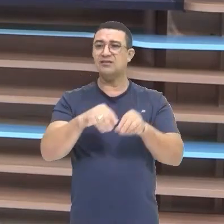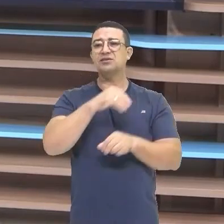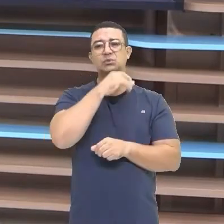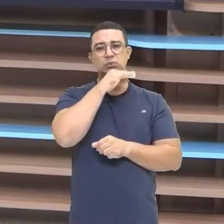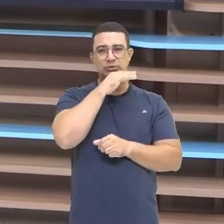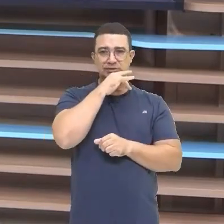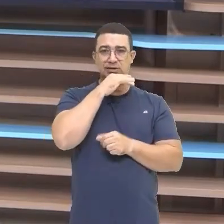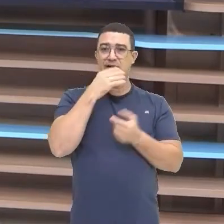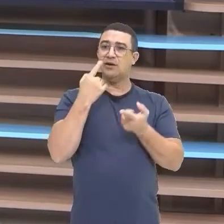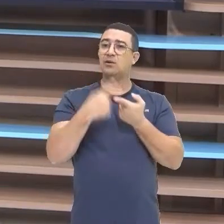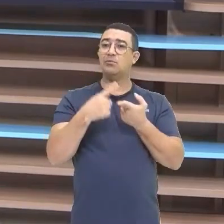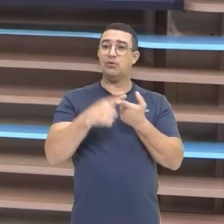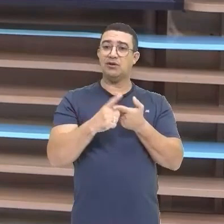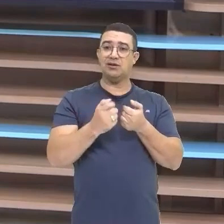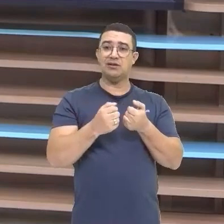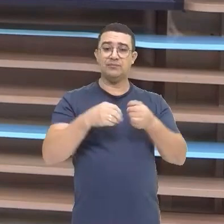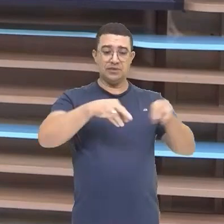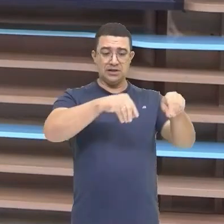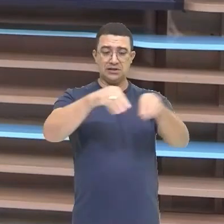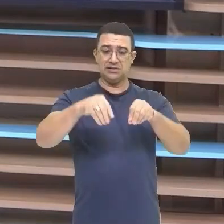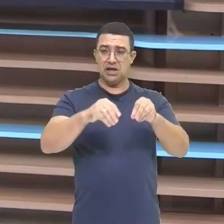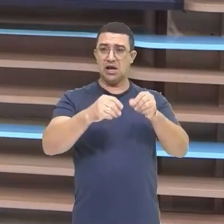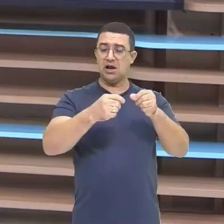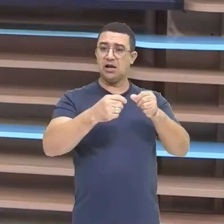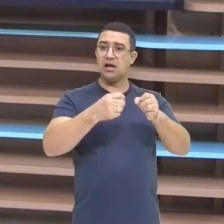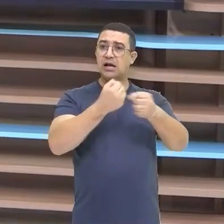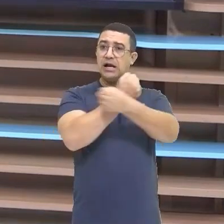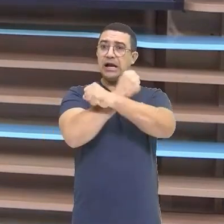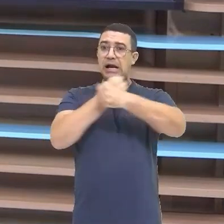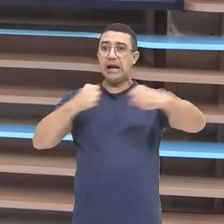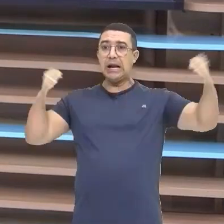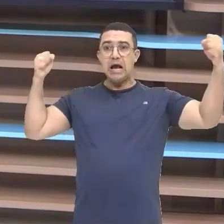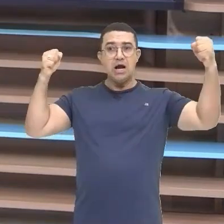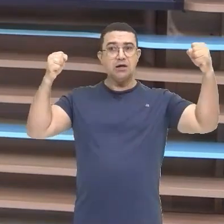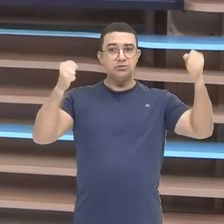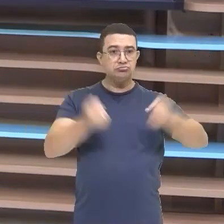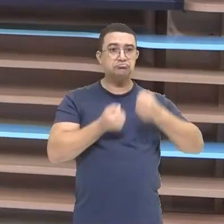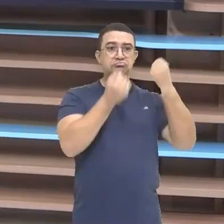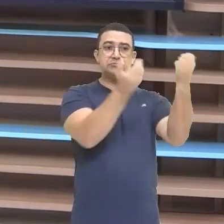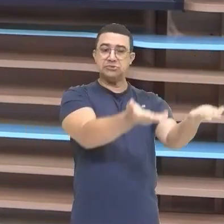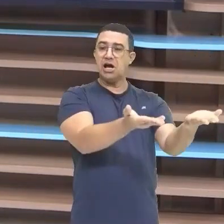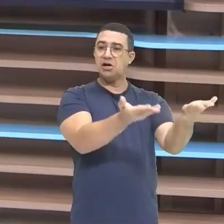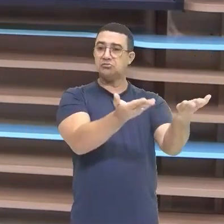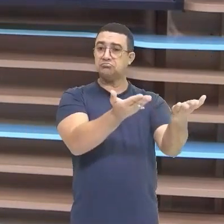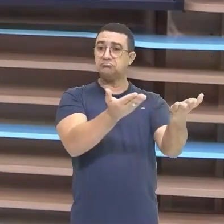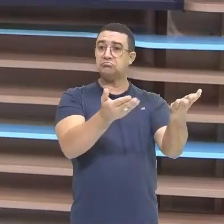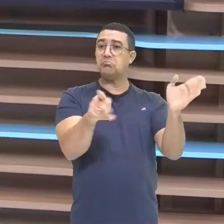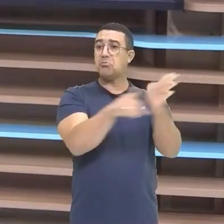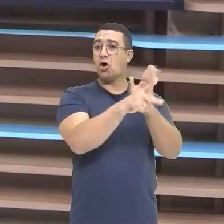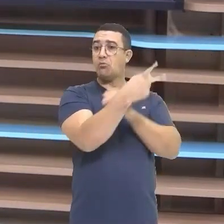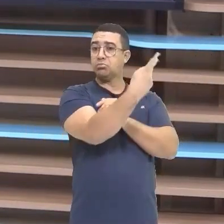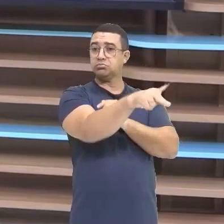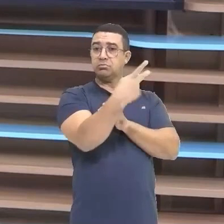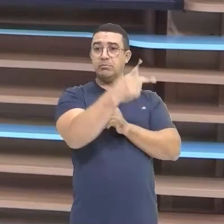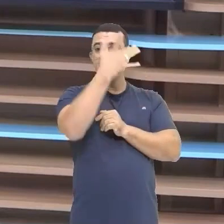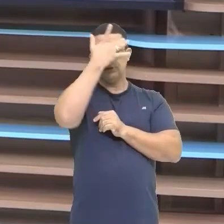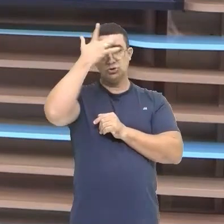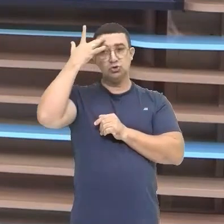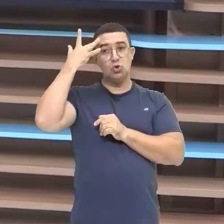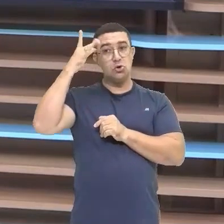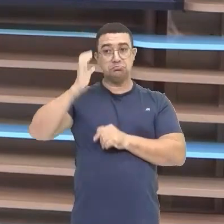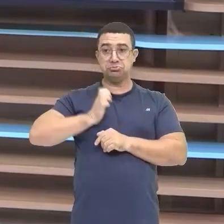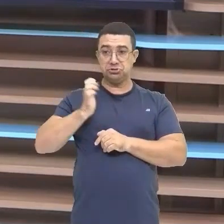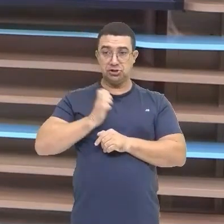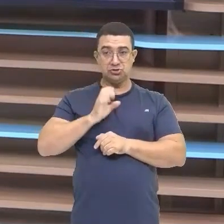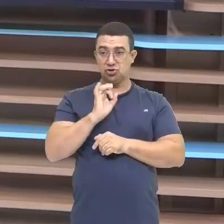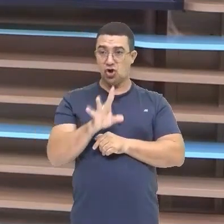Pedaços enormes de terras, que a gente chama de latifúndios Eles ficaram ali nas mãos de poucas pessoas